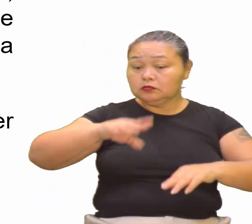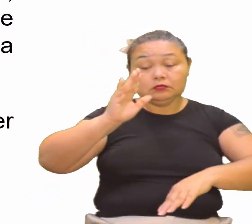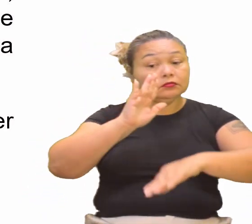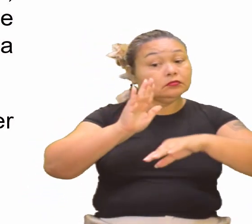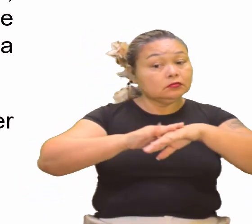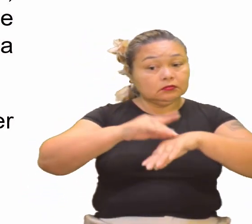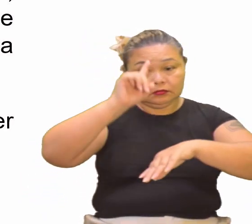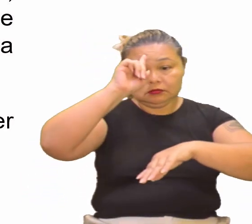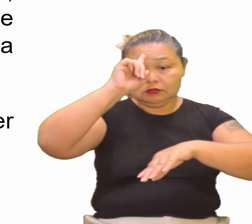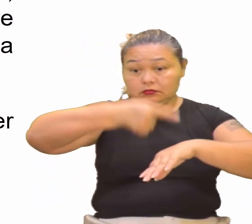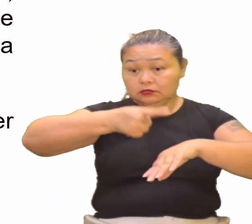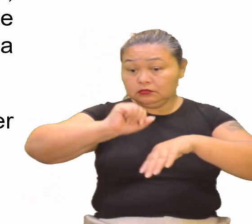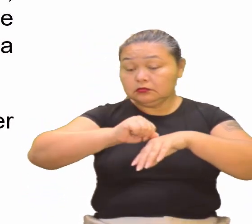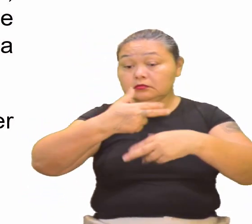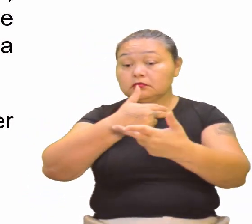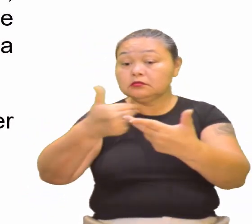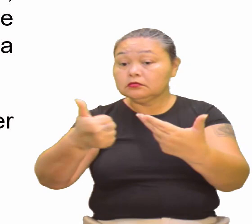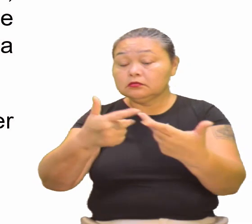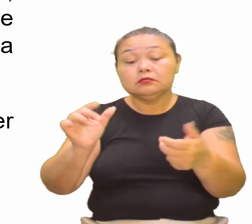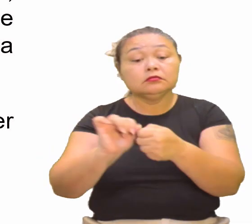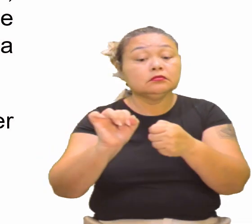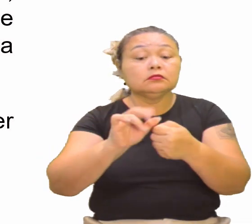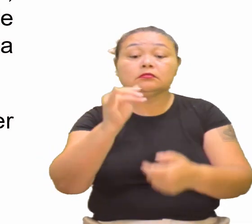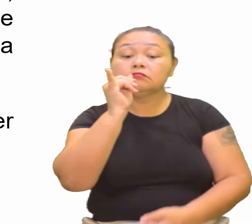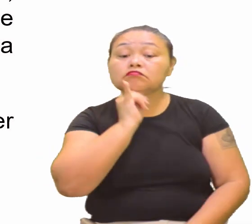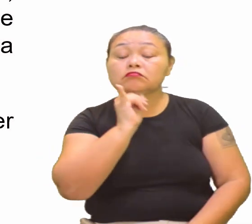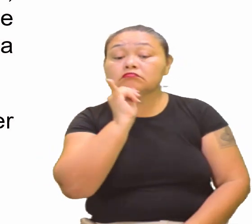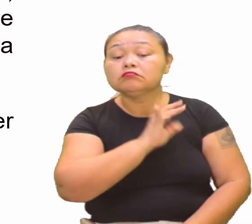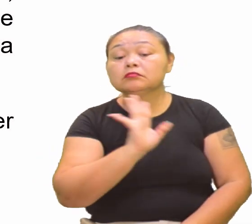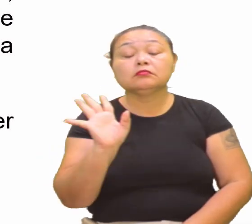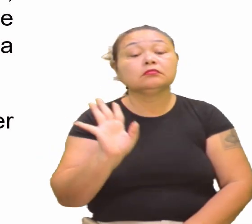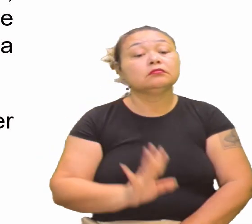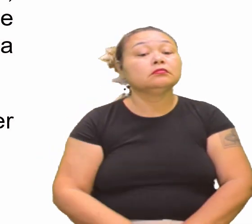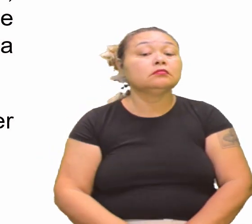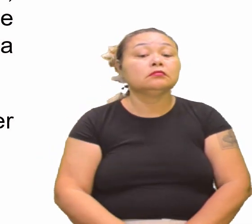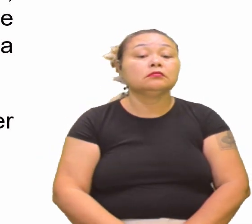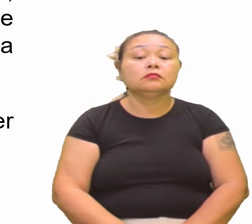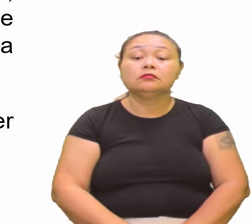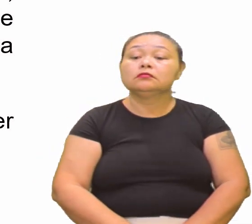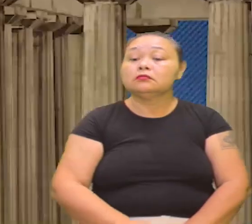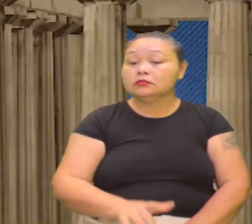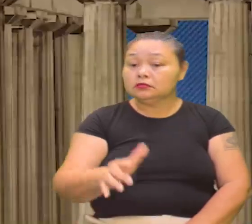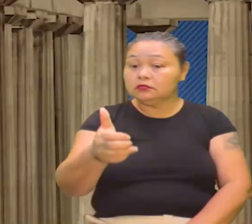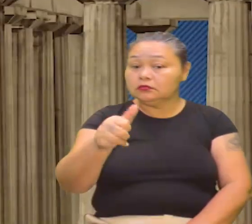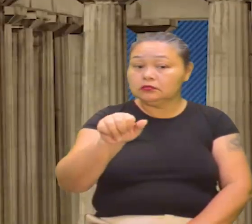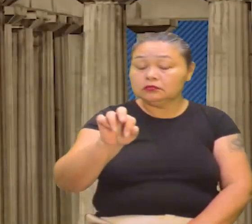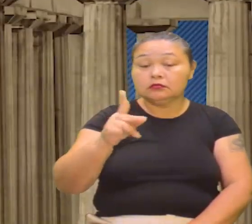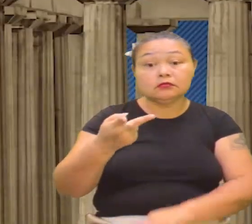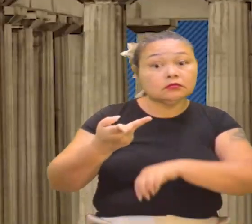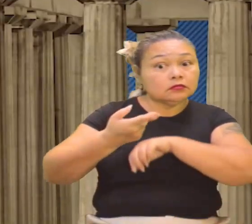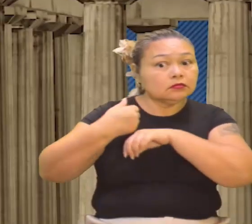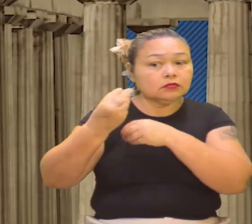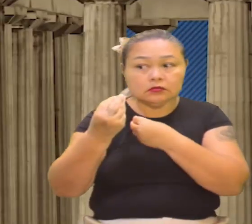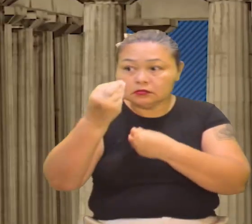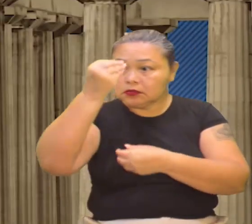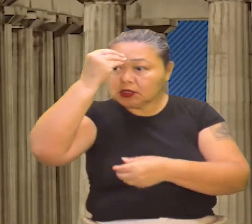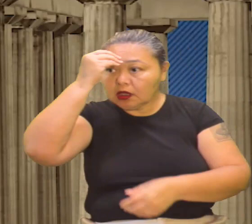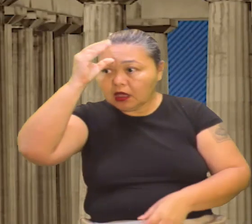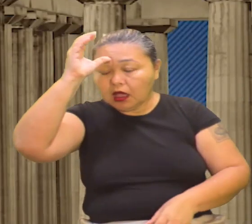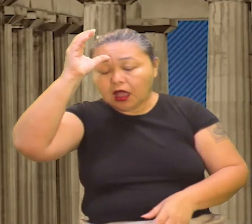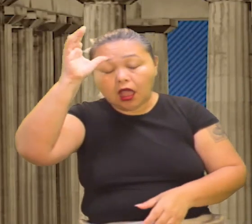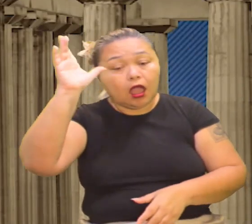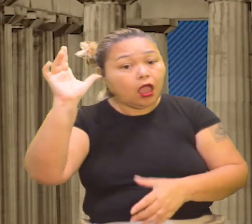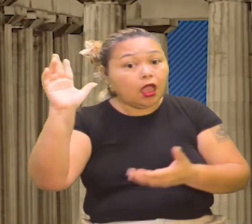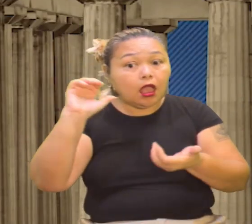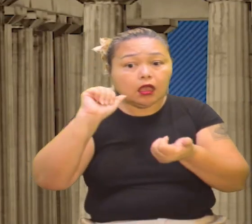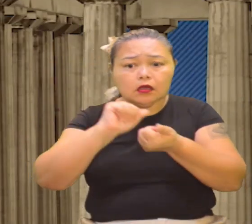então assim, vamos dizer assim, exemplo, o areteta, a busca do conhecimento em si, ela é